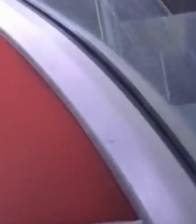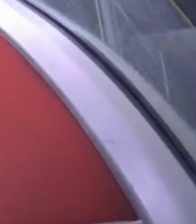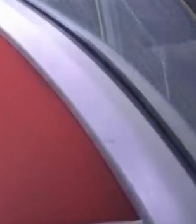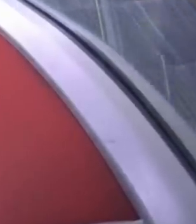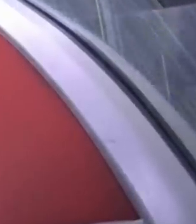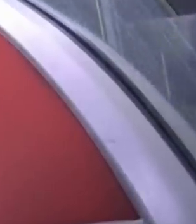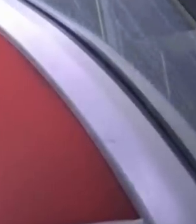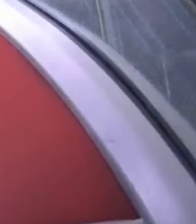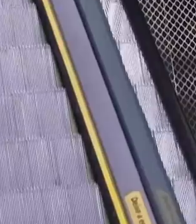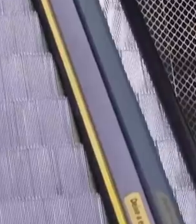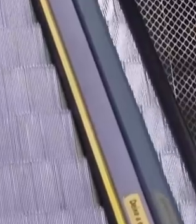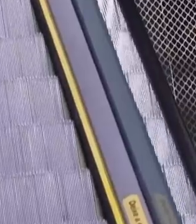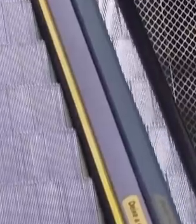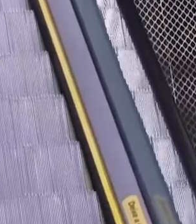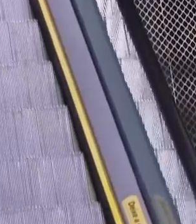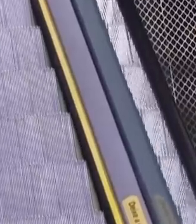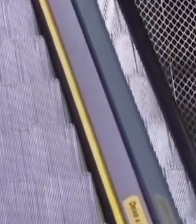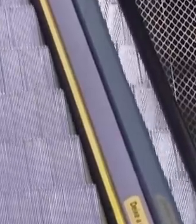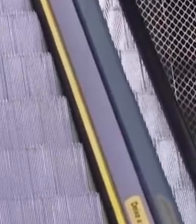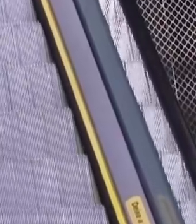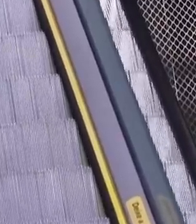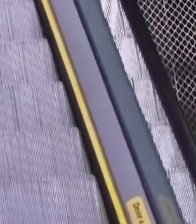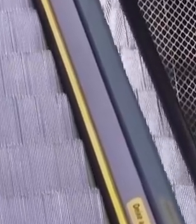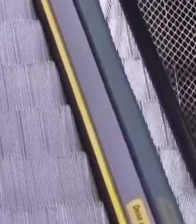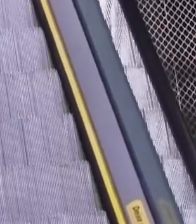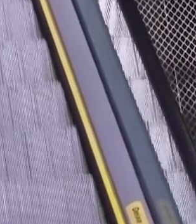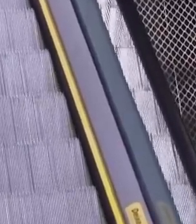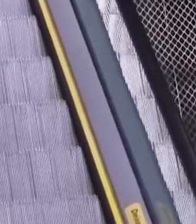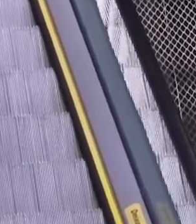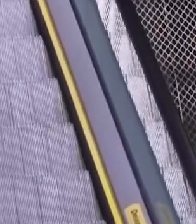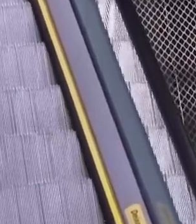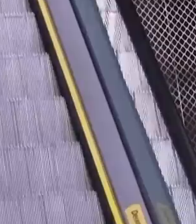Boa quinta-feira.